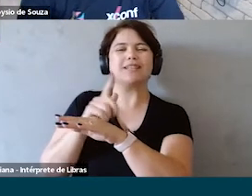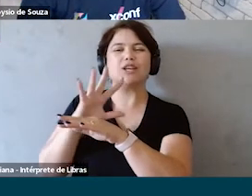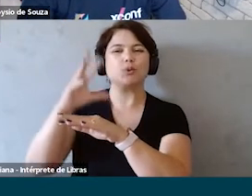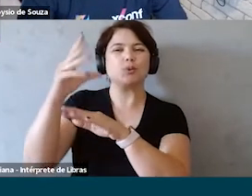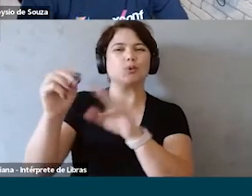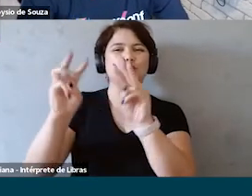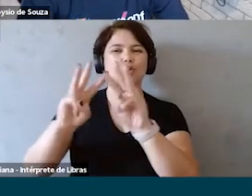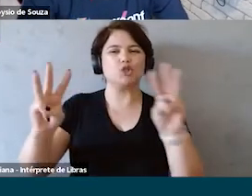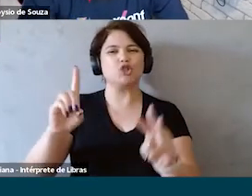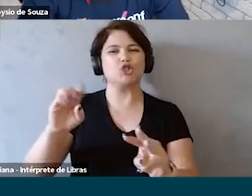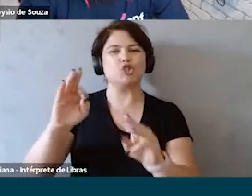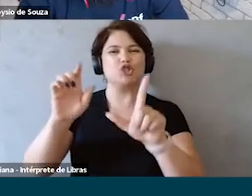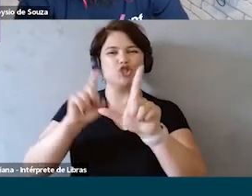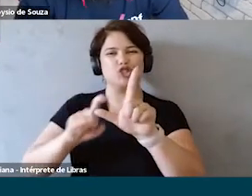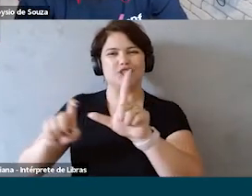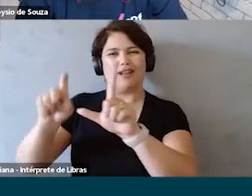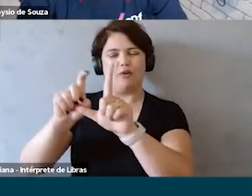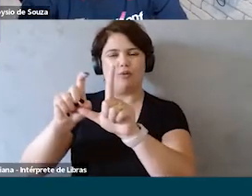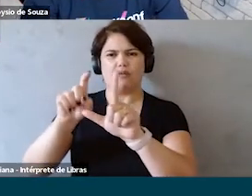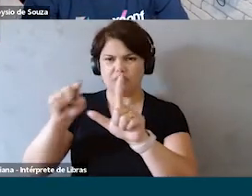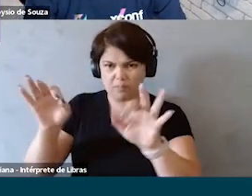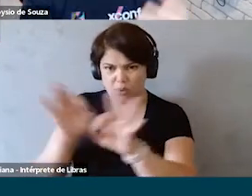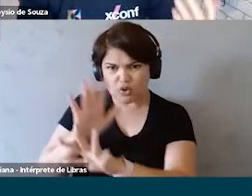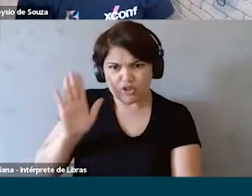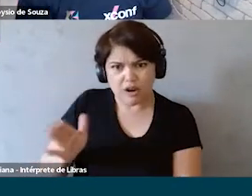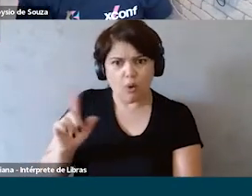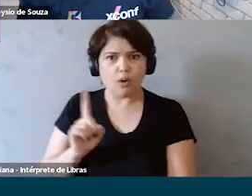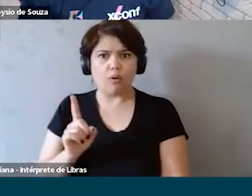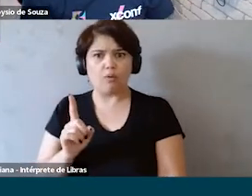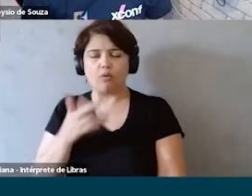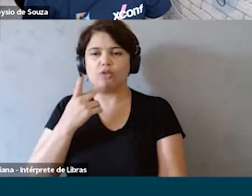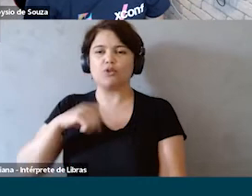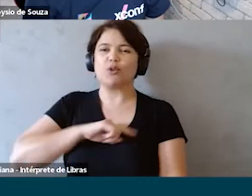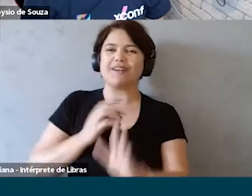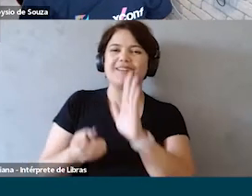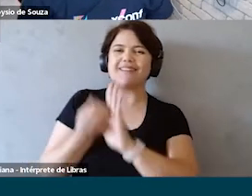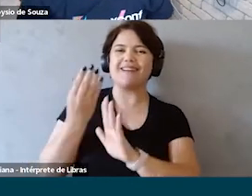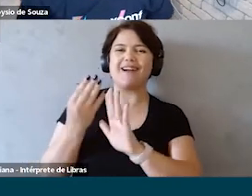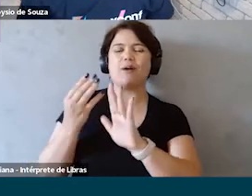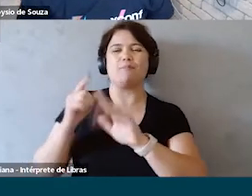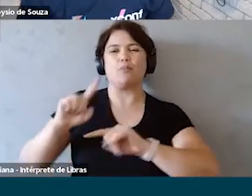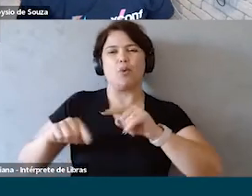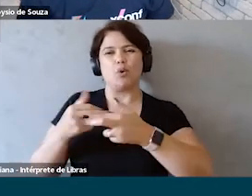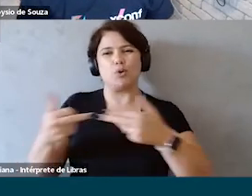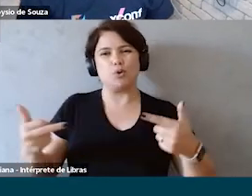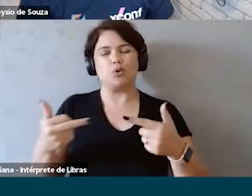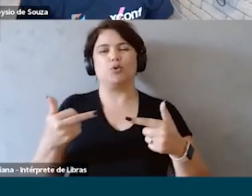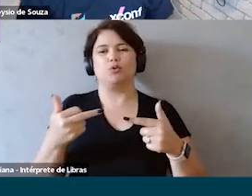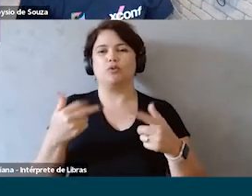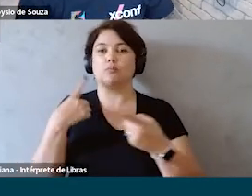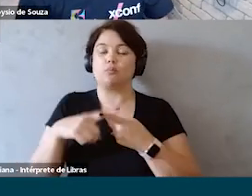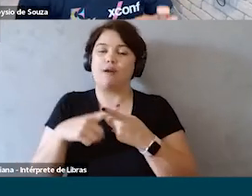Então é muito bacana reforçar isso dentro dos nossos conceitos de criação de produto que